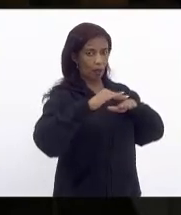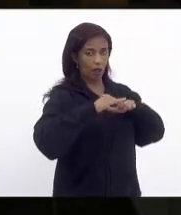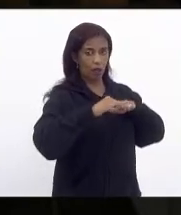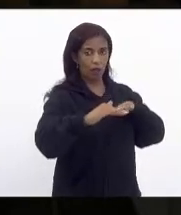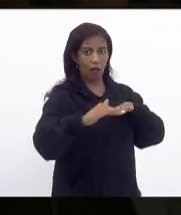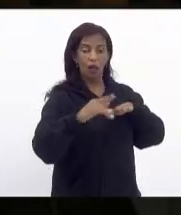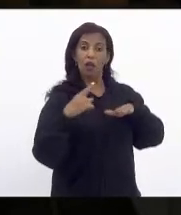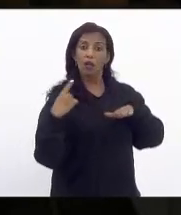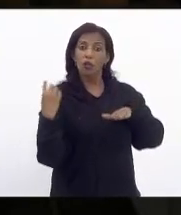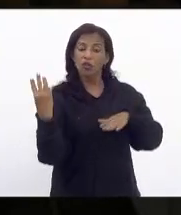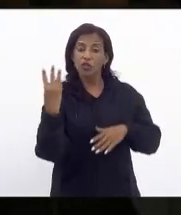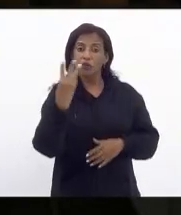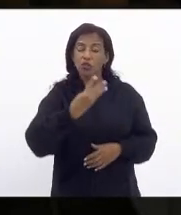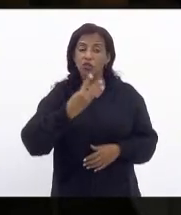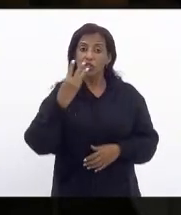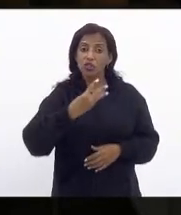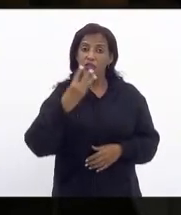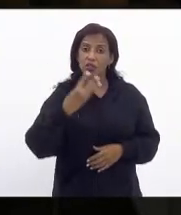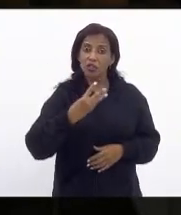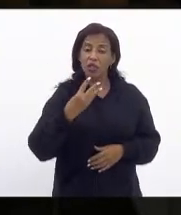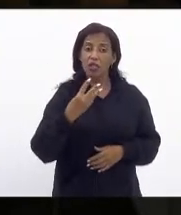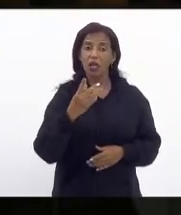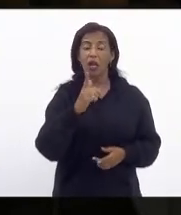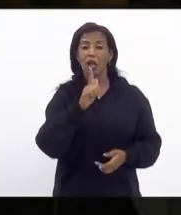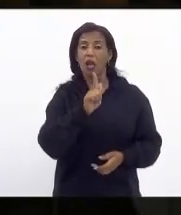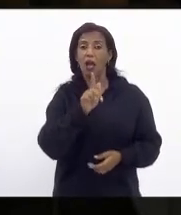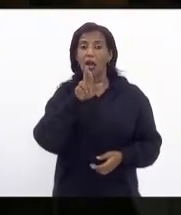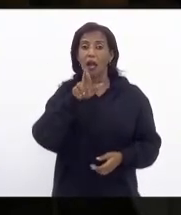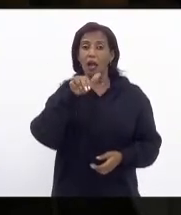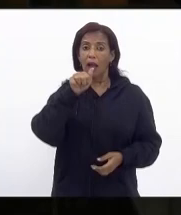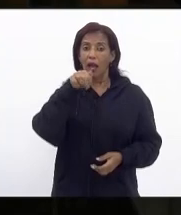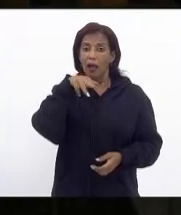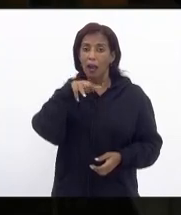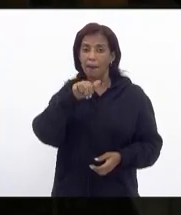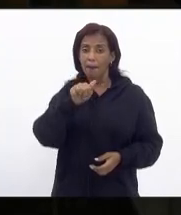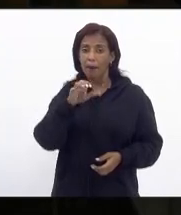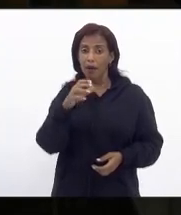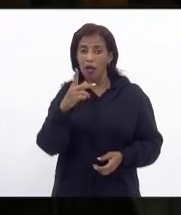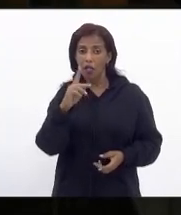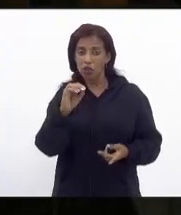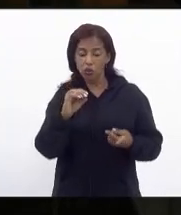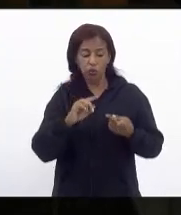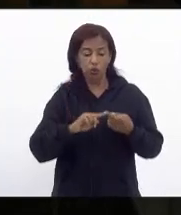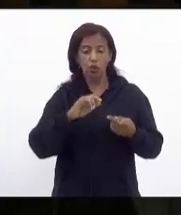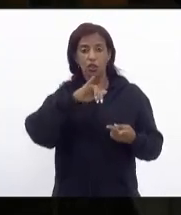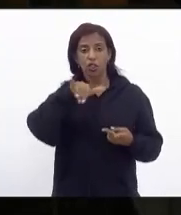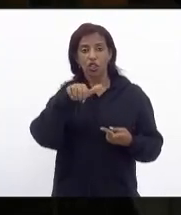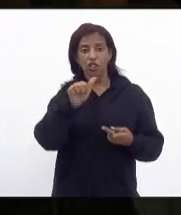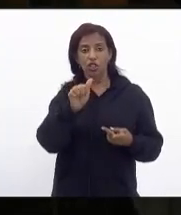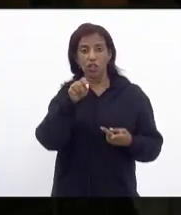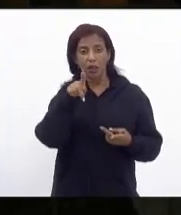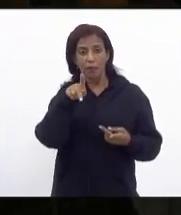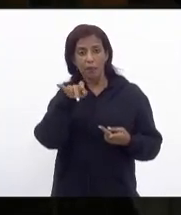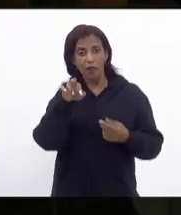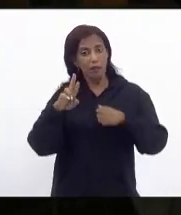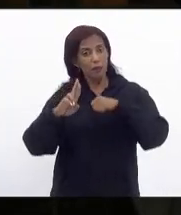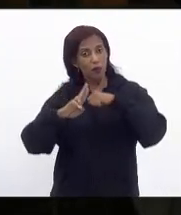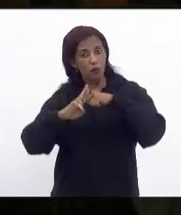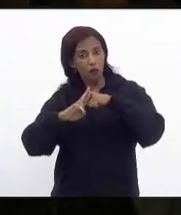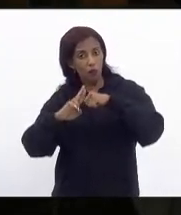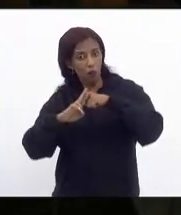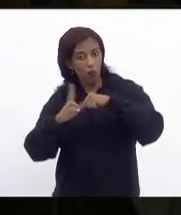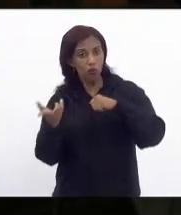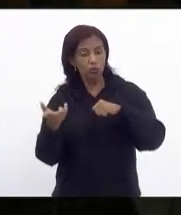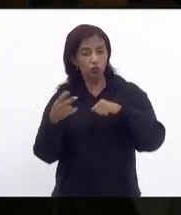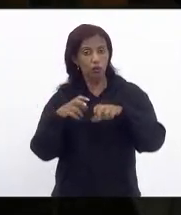atendem a Baixada Fluminense o ramal de Gramax o ramal de Japeri e o ramal de Belsorros o de Gramax ainda